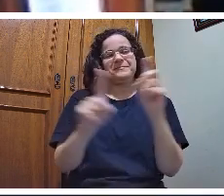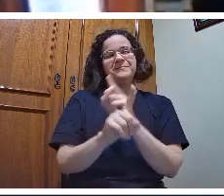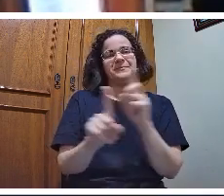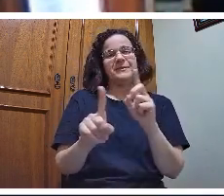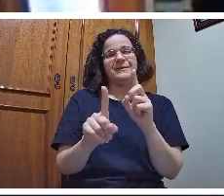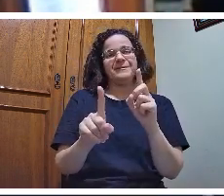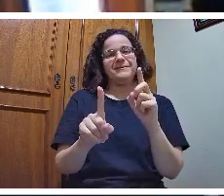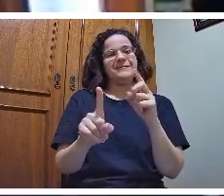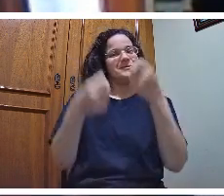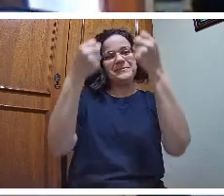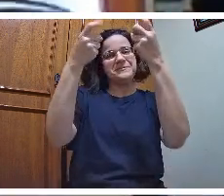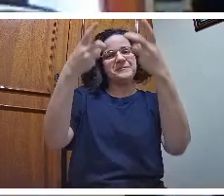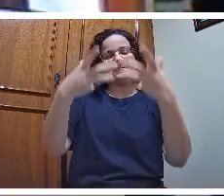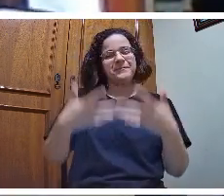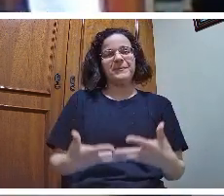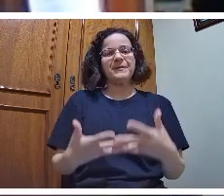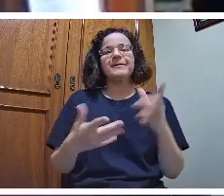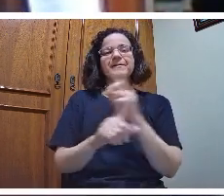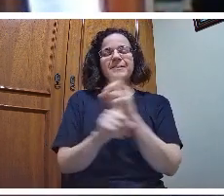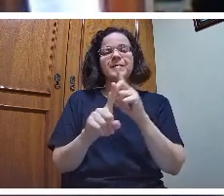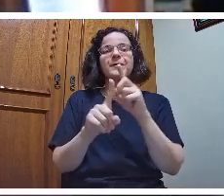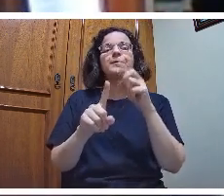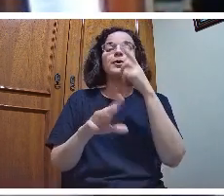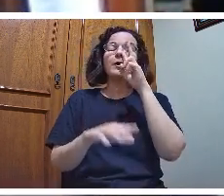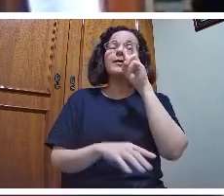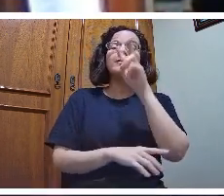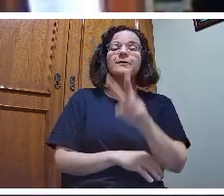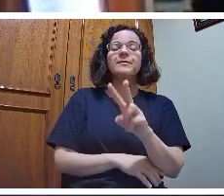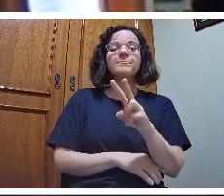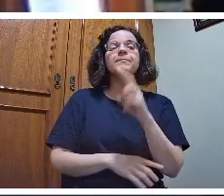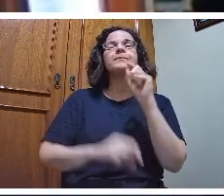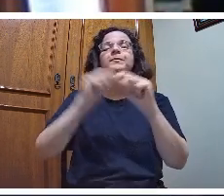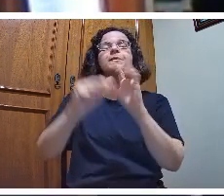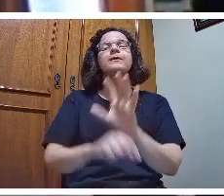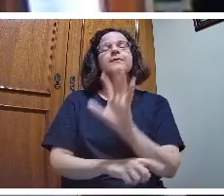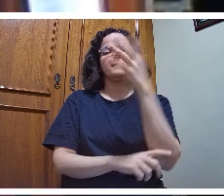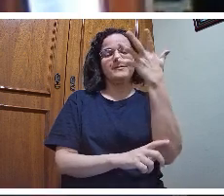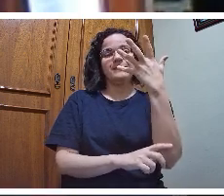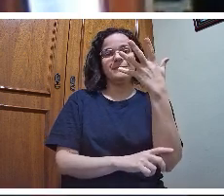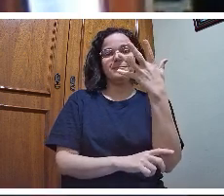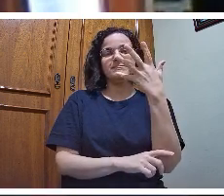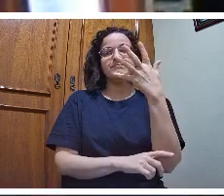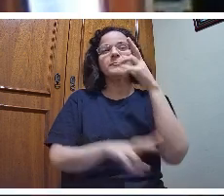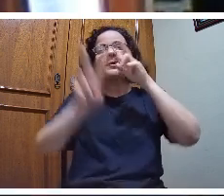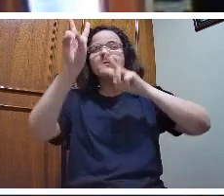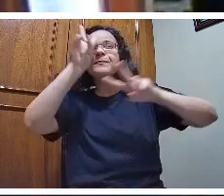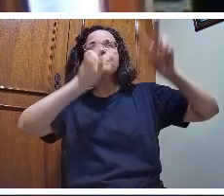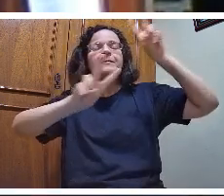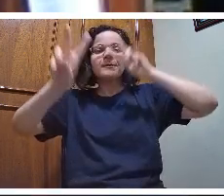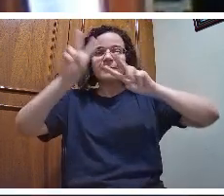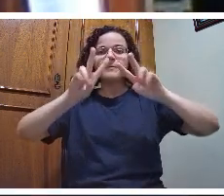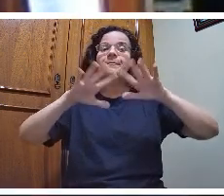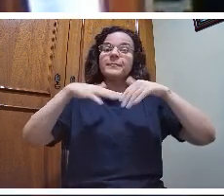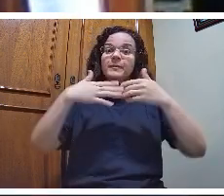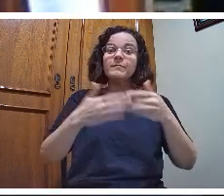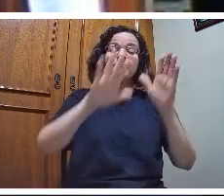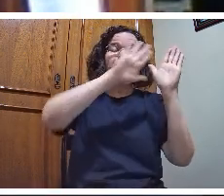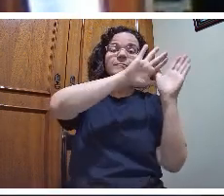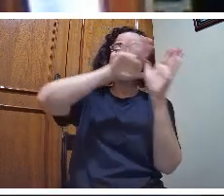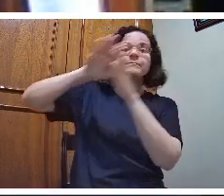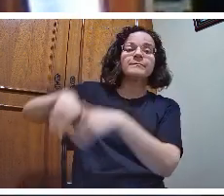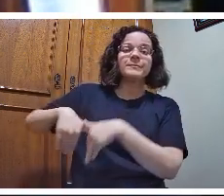nos guiamos pelo fenômeno, pela aparência. Então, não se descarta o cotidiano, não se joga